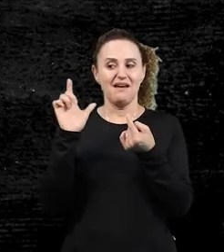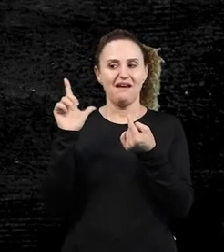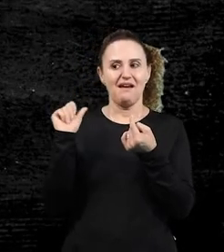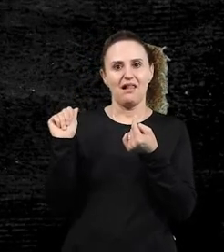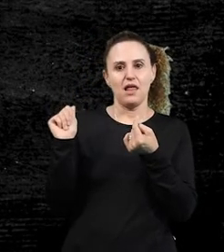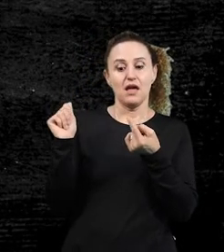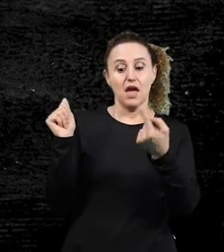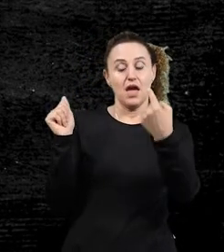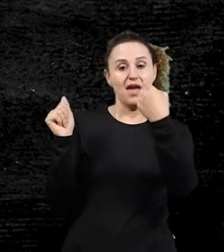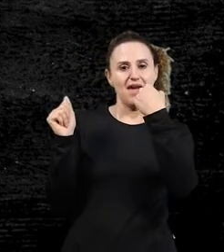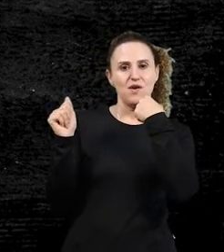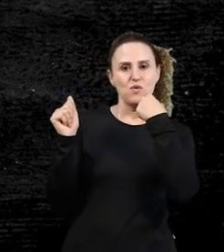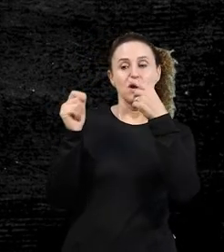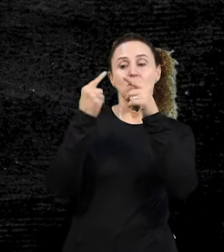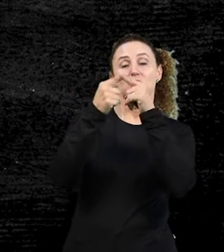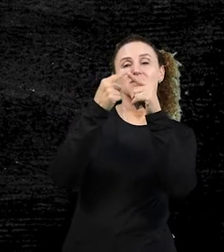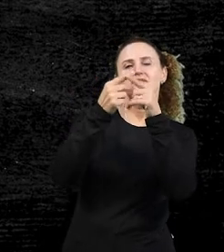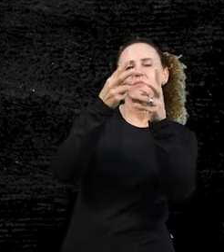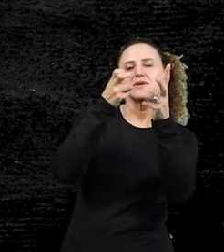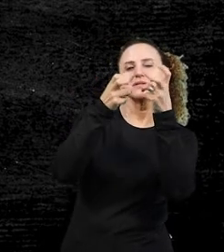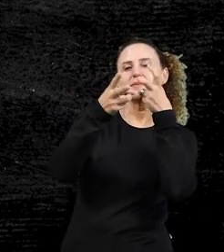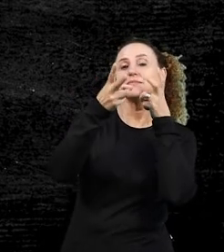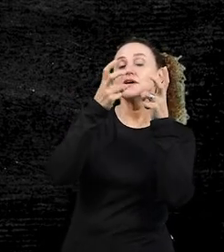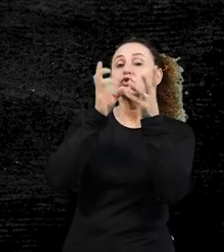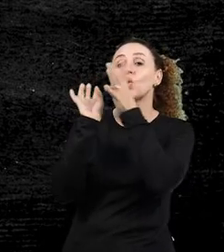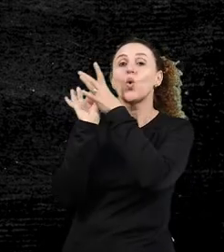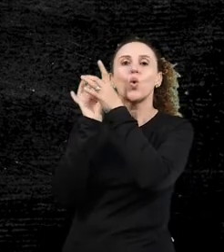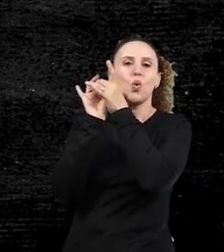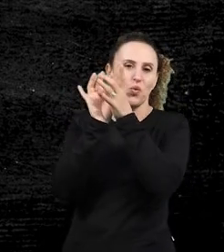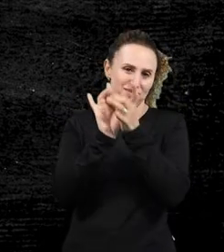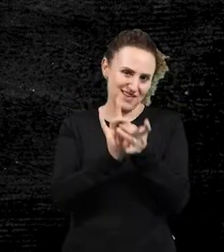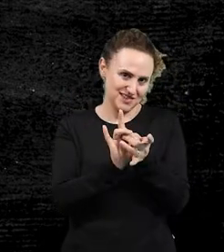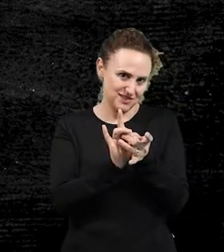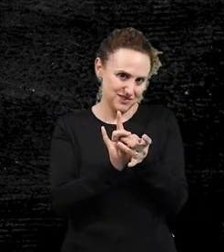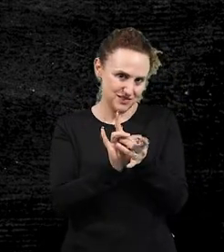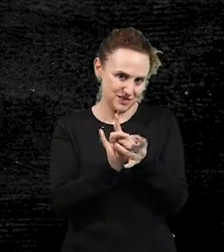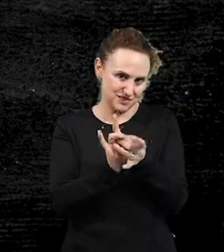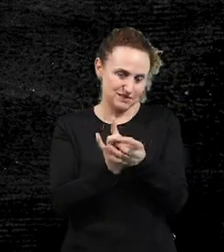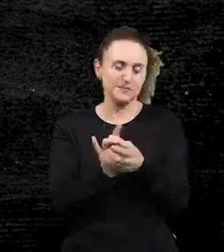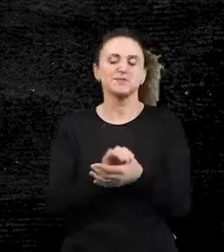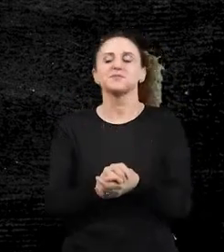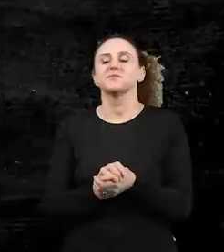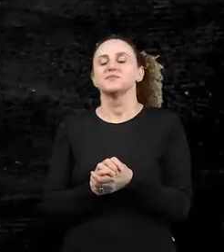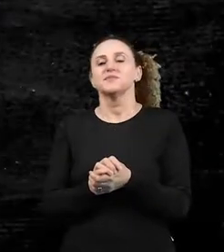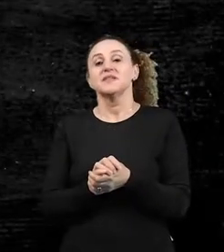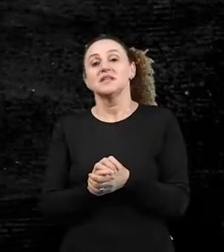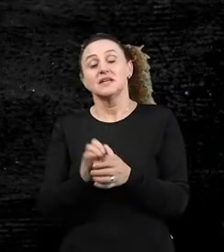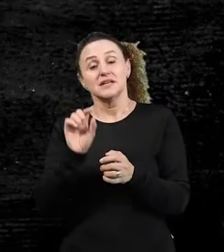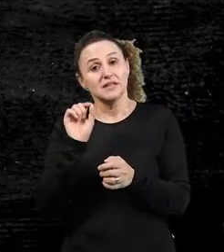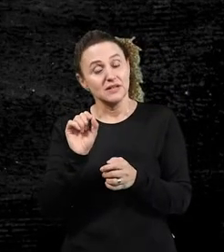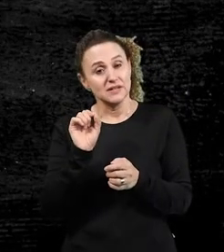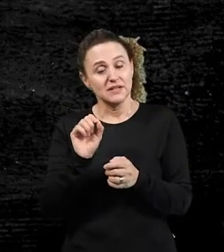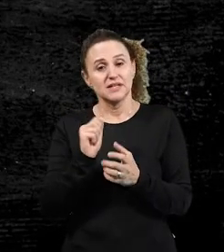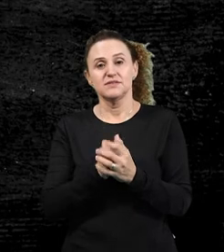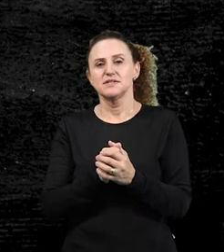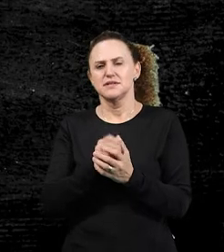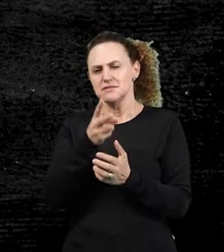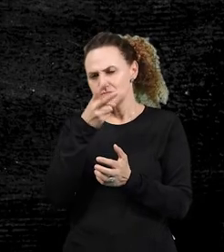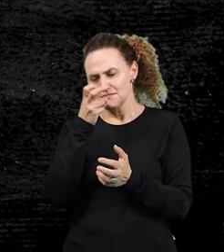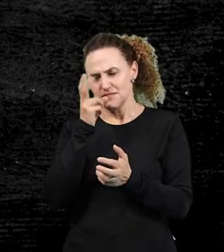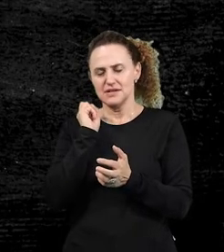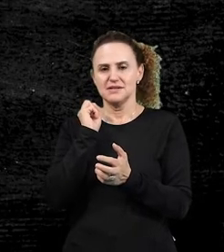pelo contexto. Entenderam? Então, nesse caso, a gente lançou mão não do critério